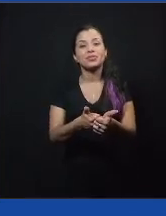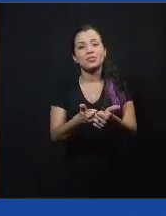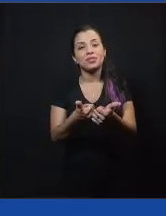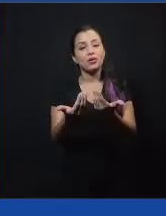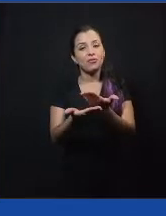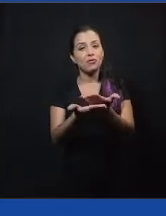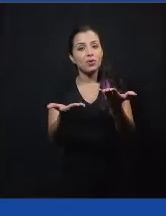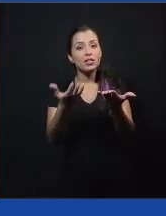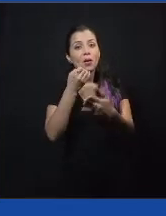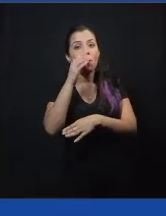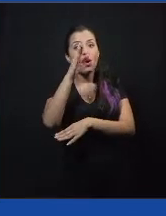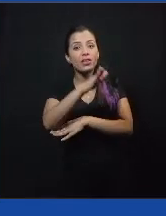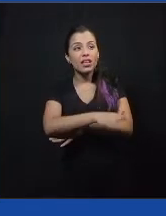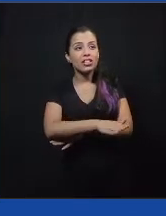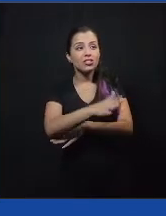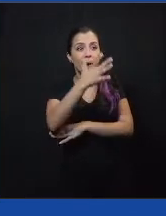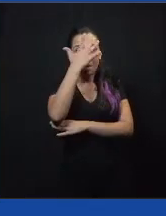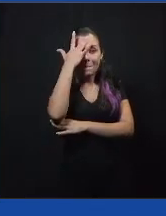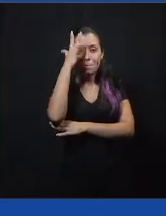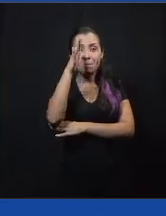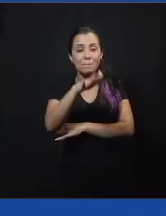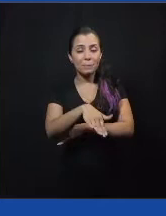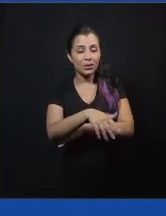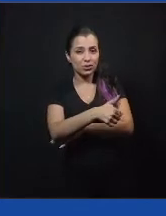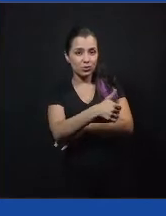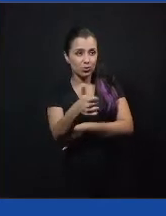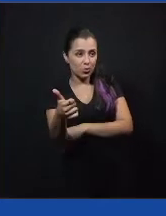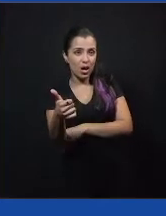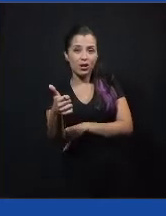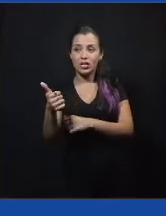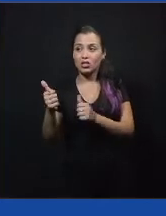YouTube, boa tarde ao pessoal que também está aqui na sala comigo.